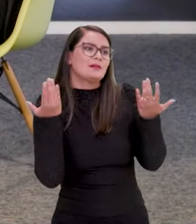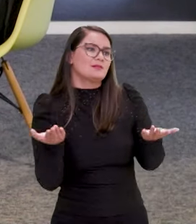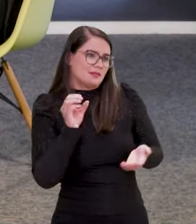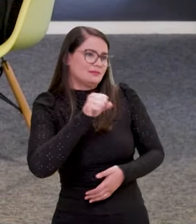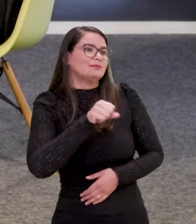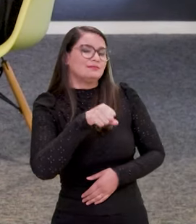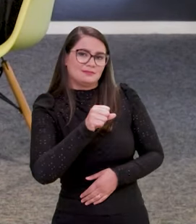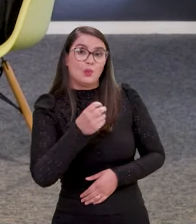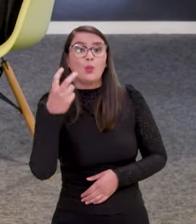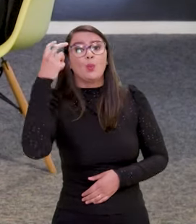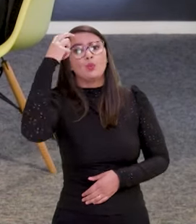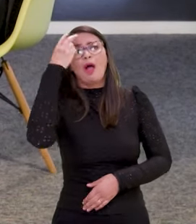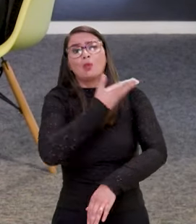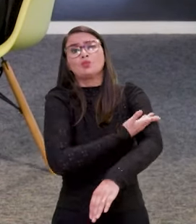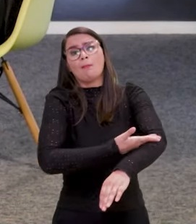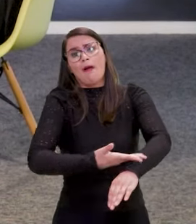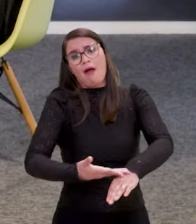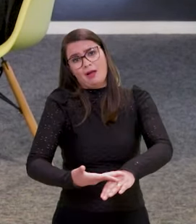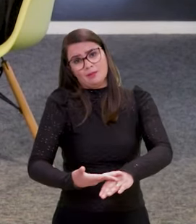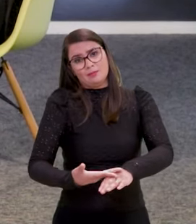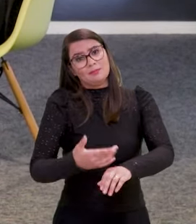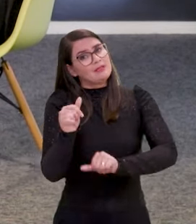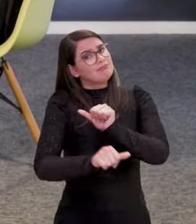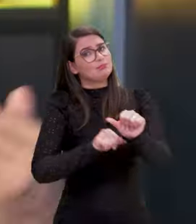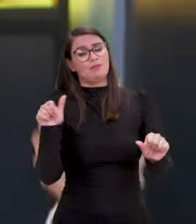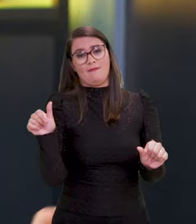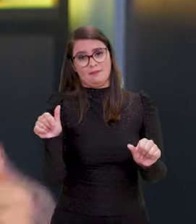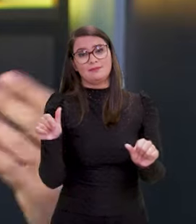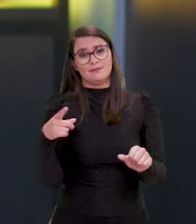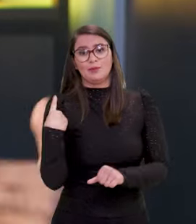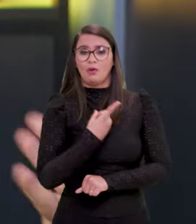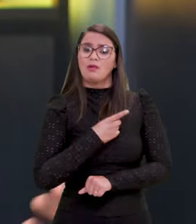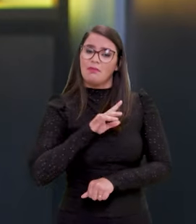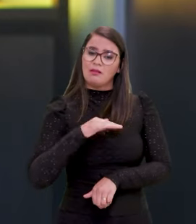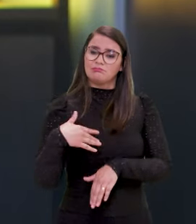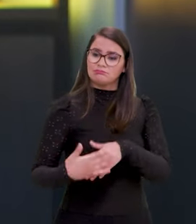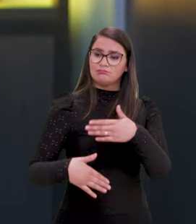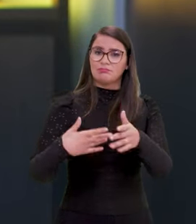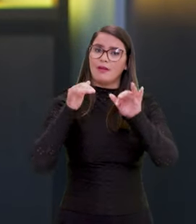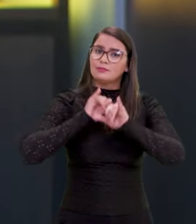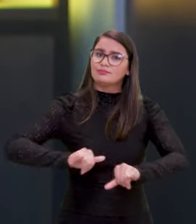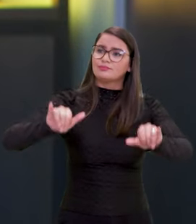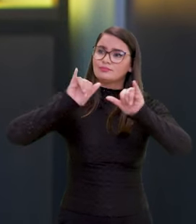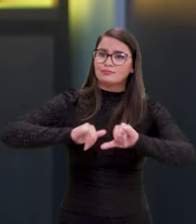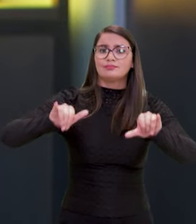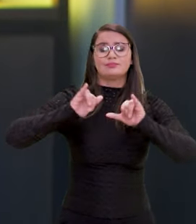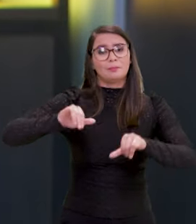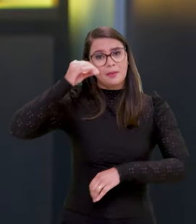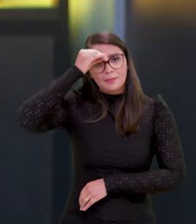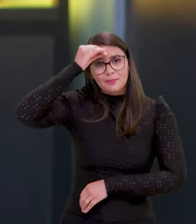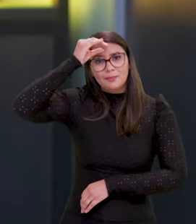informação. Eu acho que é uma cultura, uma questão de cultura que a gente precisa estar vencendo e eu acho que a gente, à medida que a gente vai estar trabalhando campanhas para dar essa